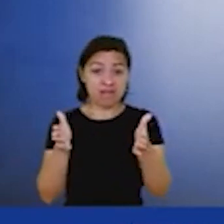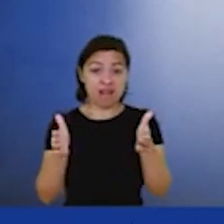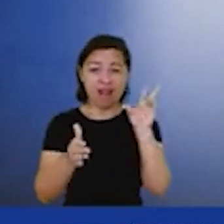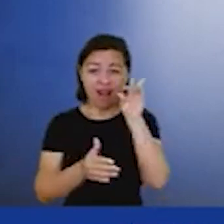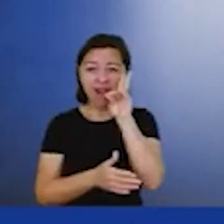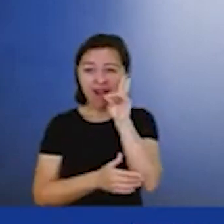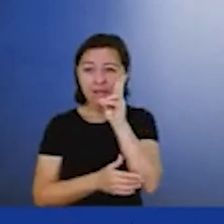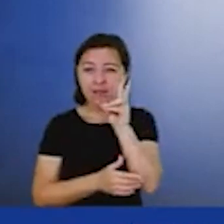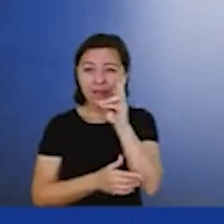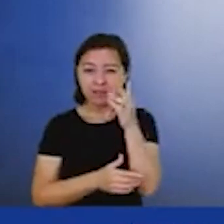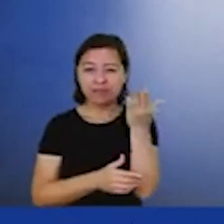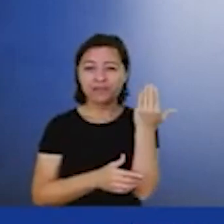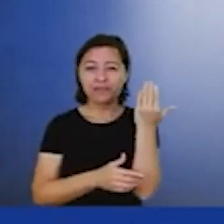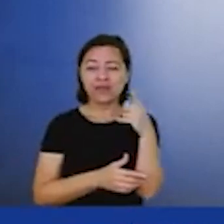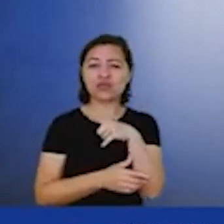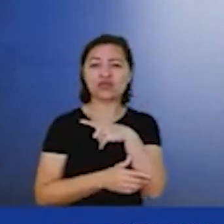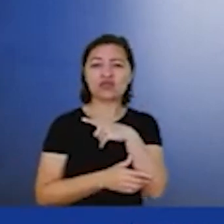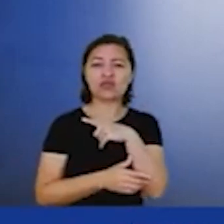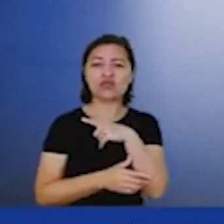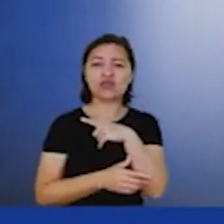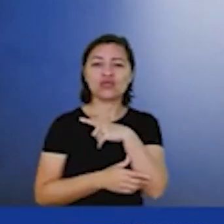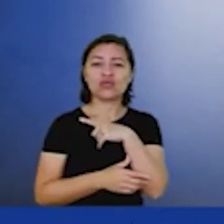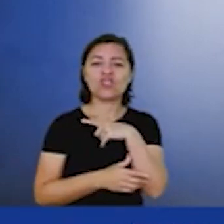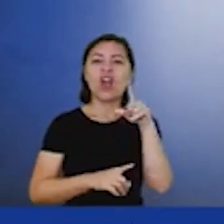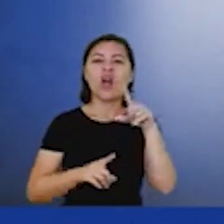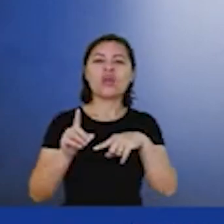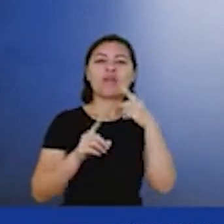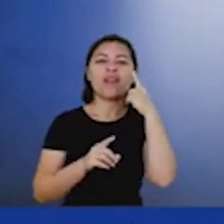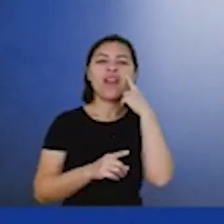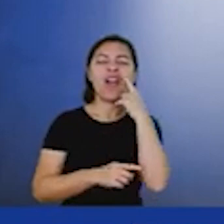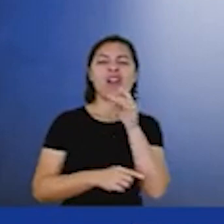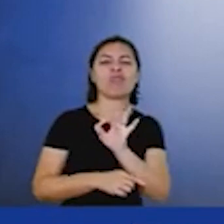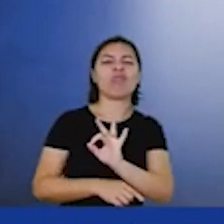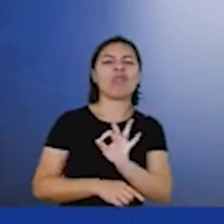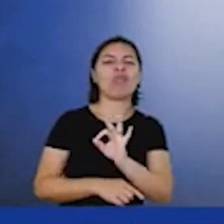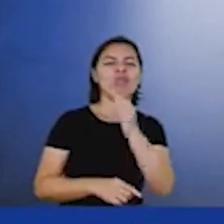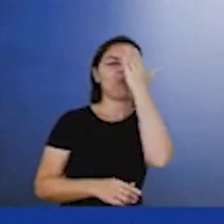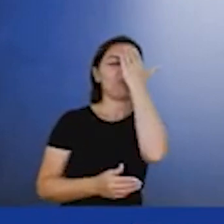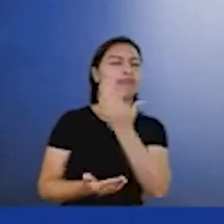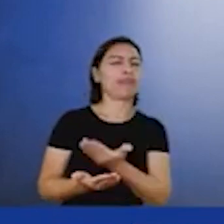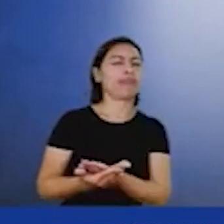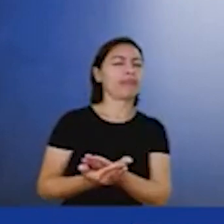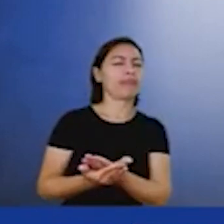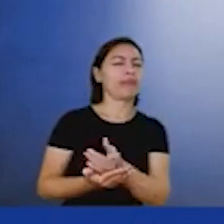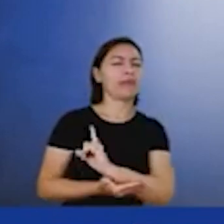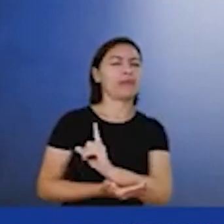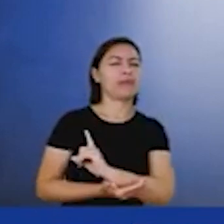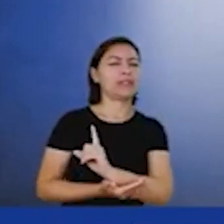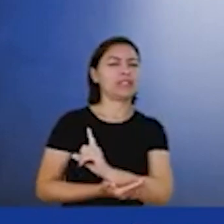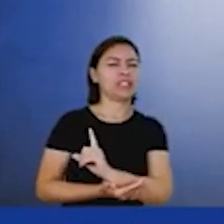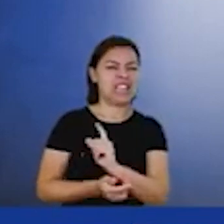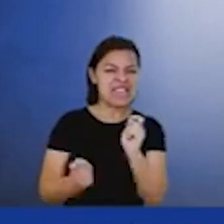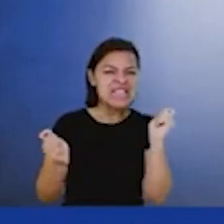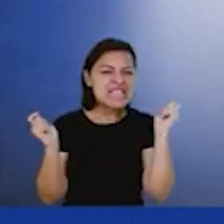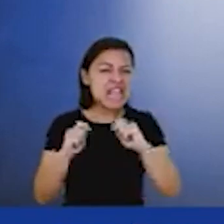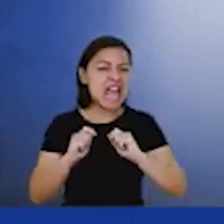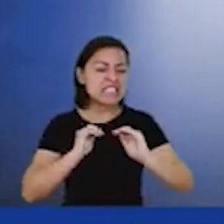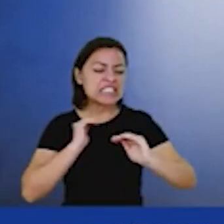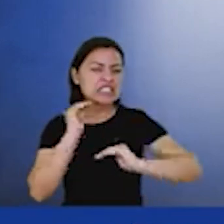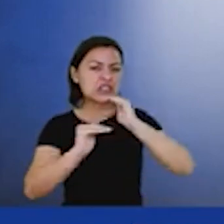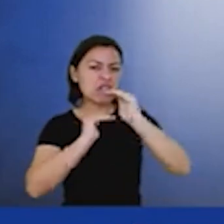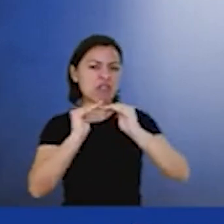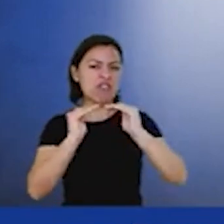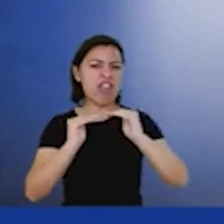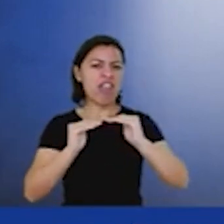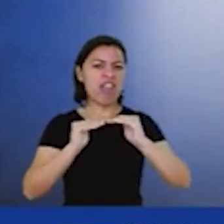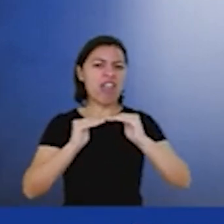mas existia até um ceticismo de parte da indústria, se seria, de fato, possível desenvolver o pré-sal